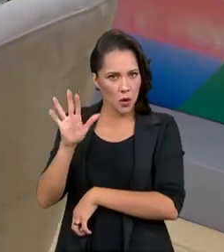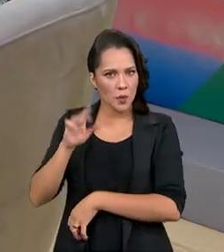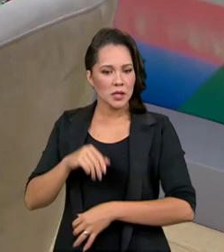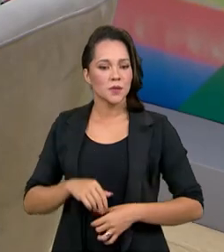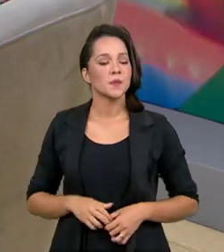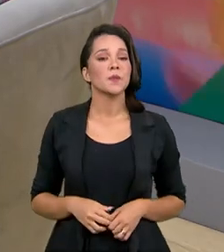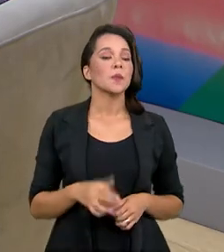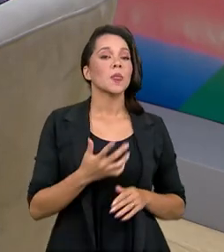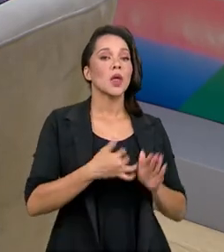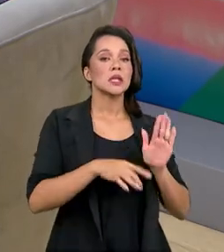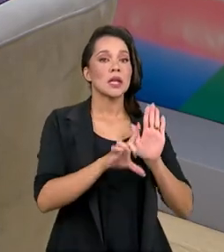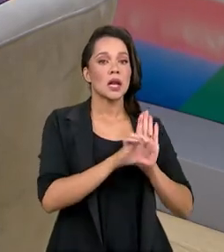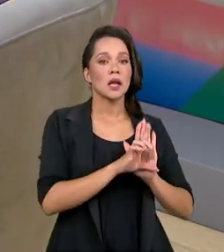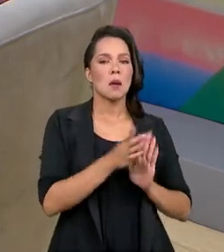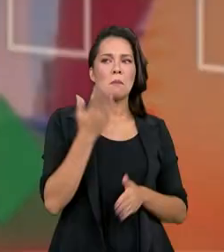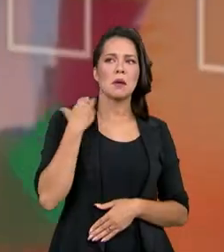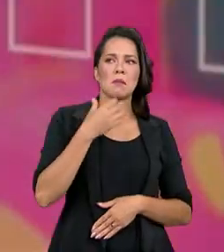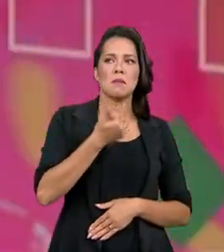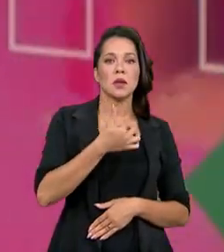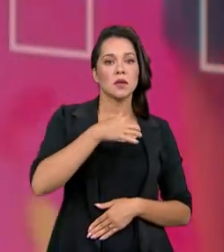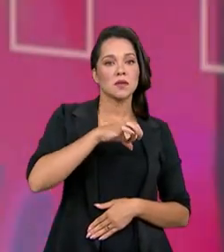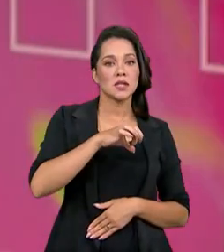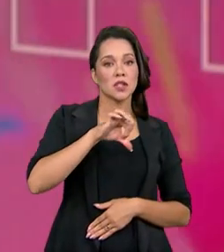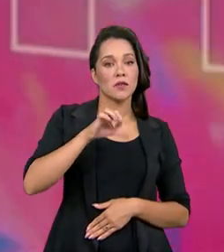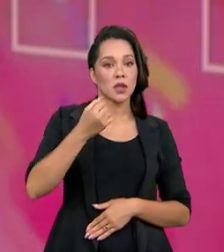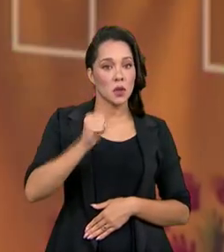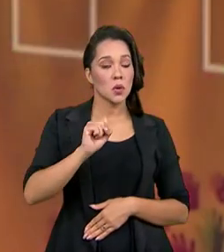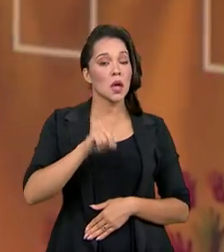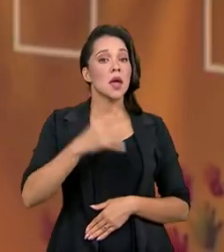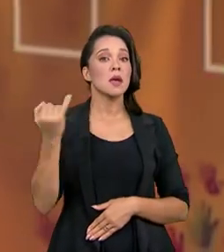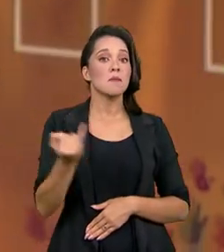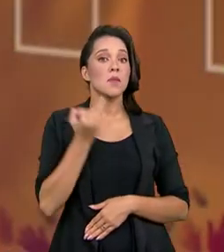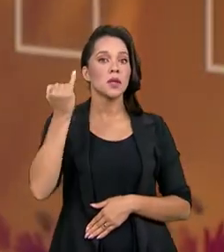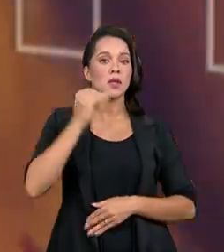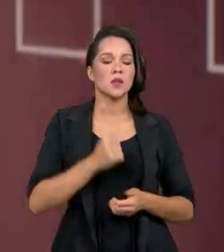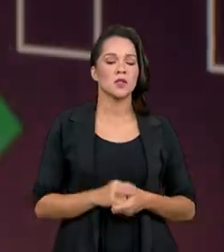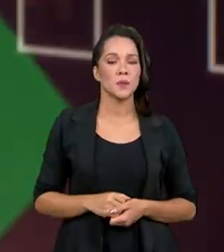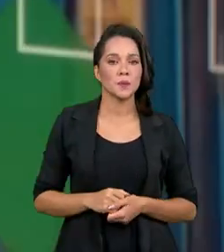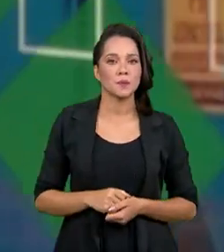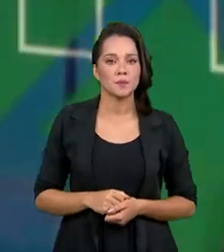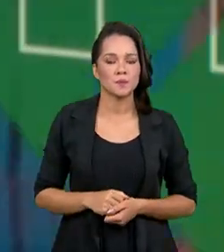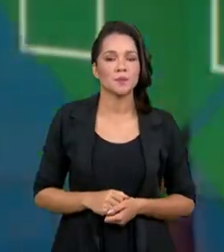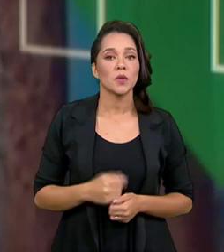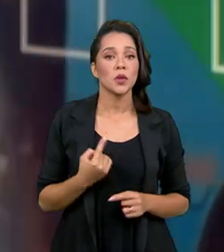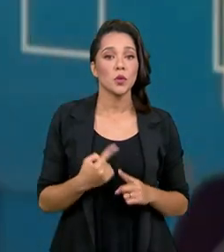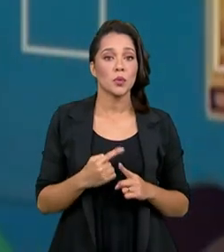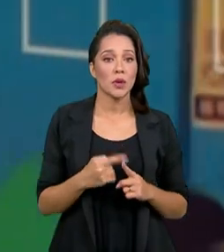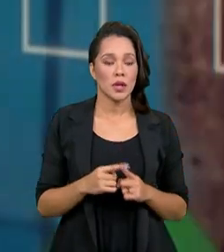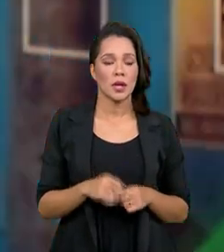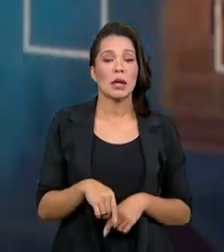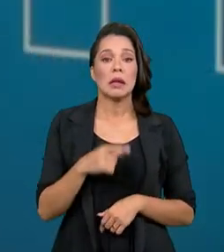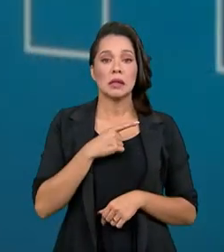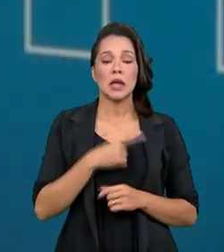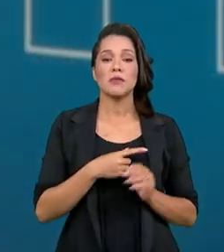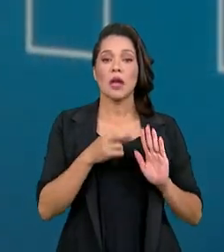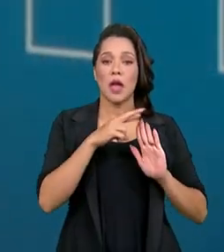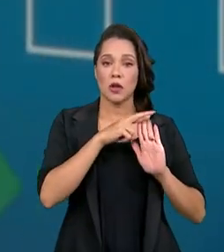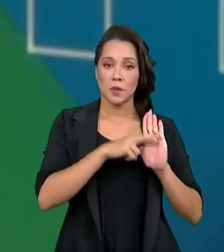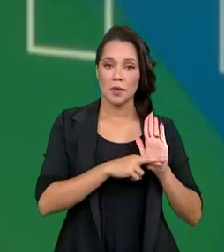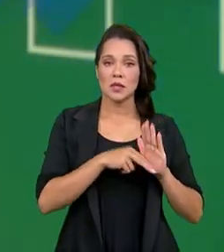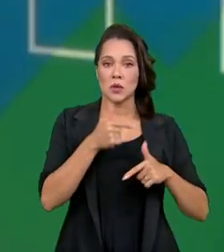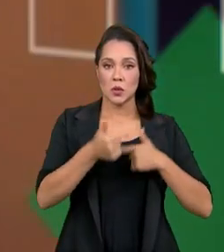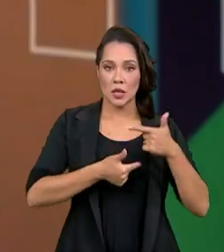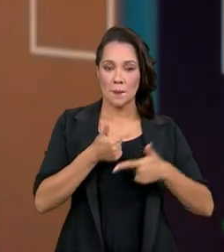pra gente? Essa legislação, ela é de 1998, ela é muito importante porque ela trouxe a regulamentação do